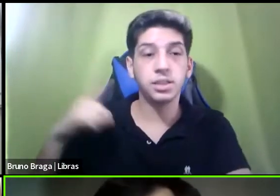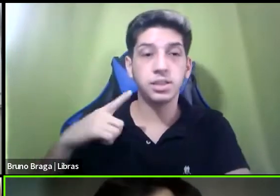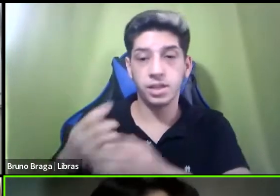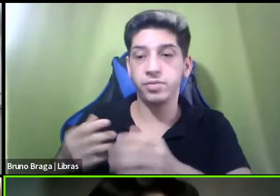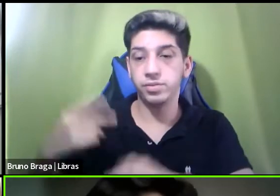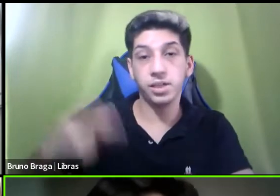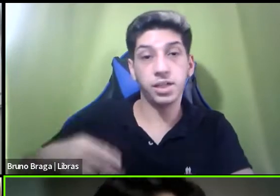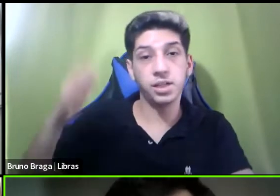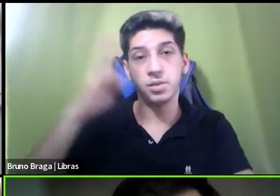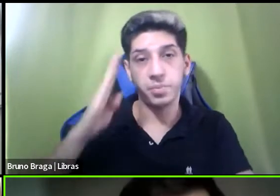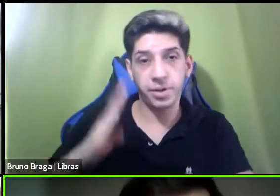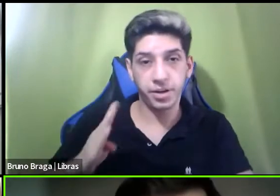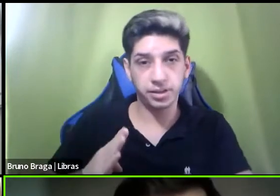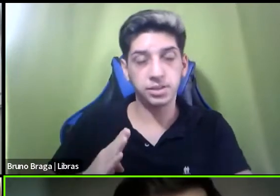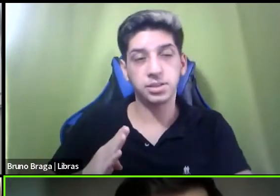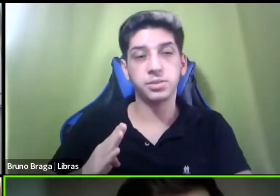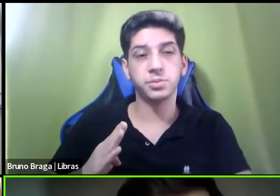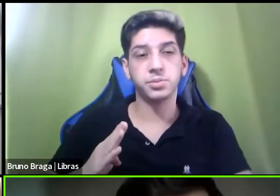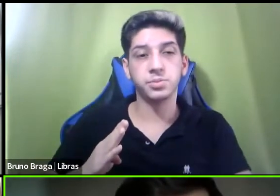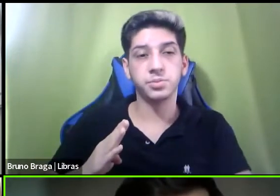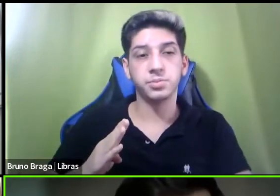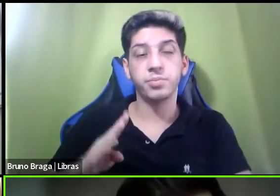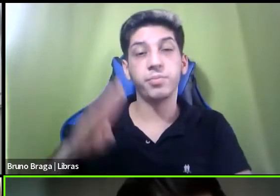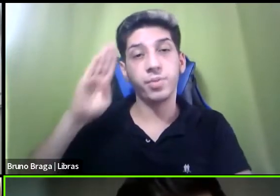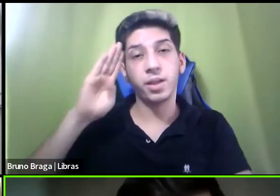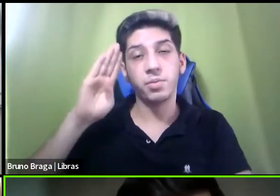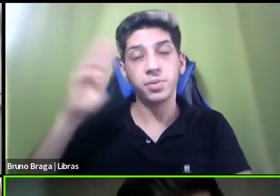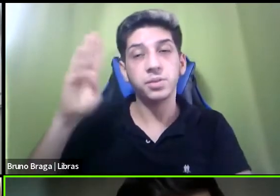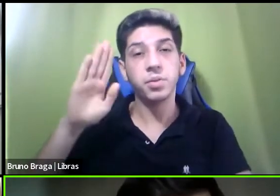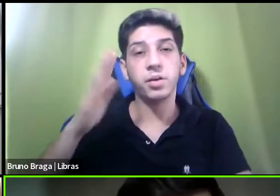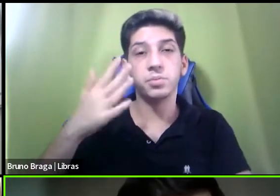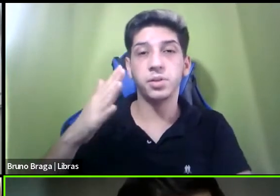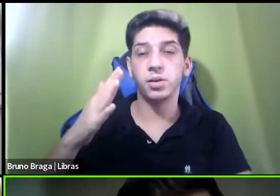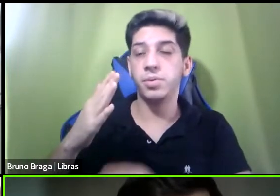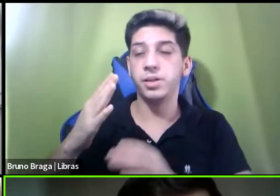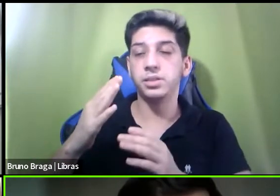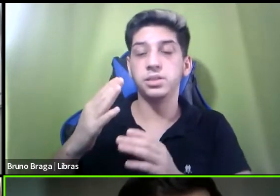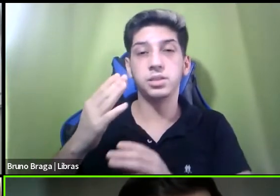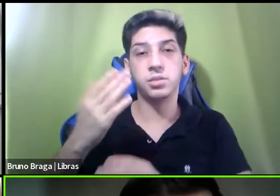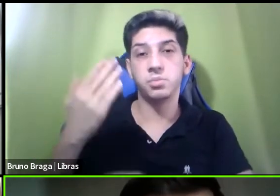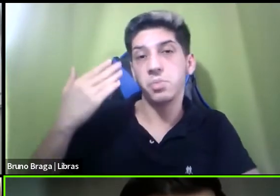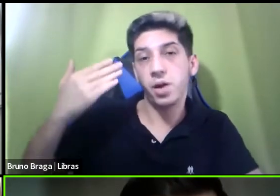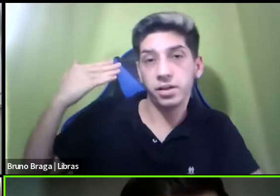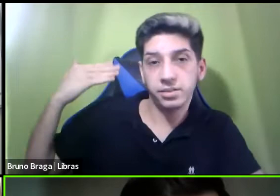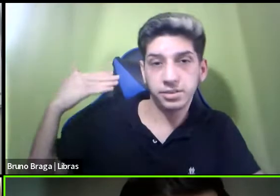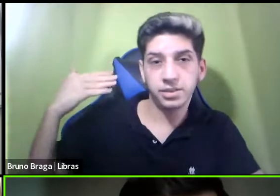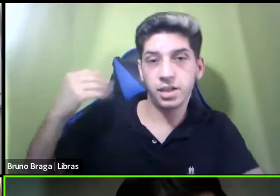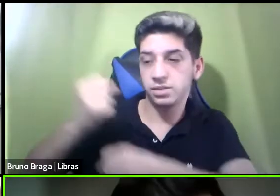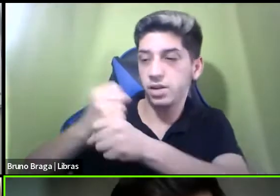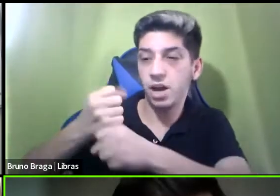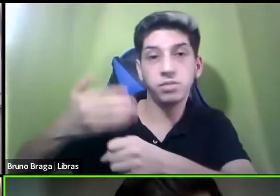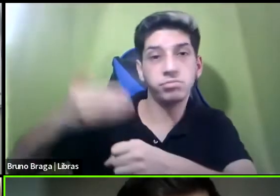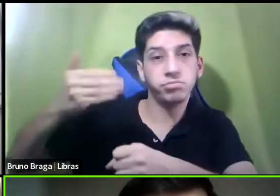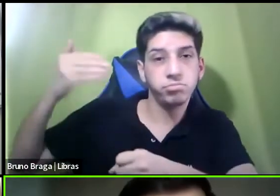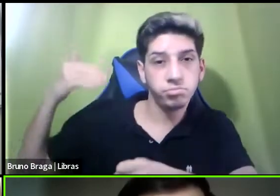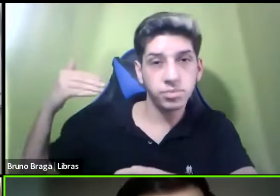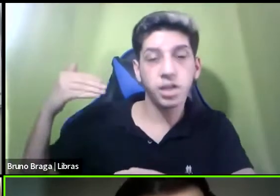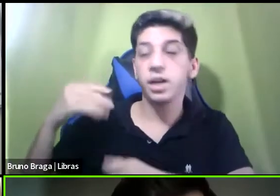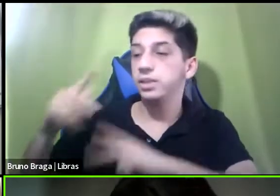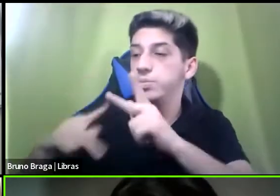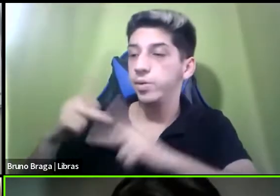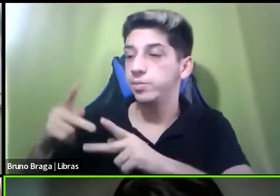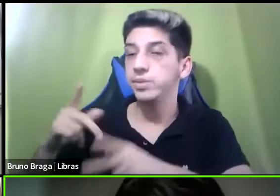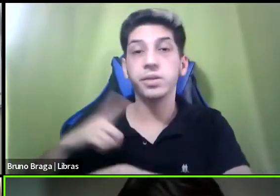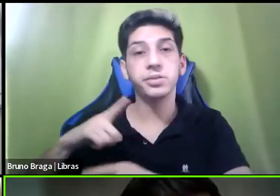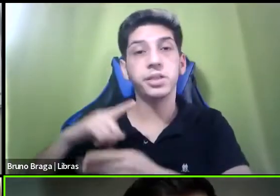mais especificamente nos últimos séculos nos últimos anos ela tem sido silenciada